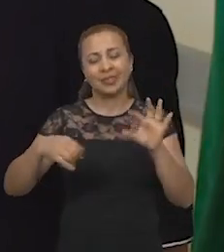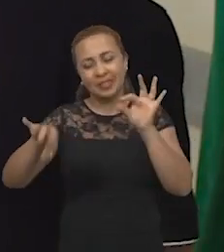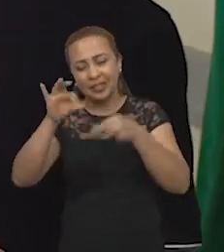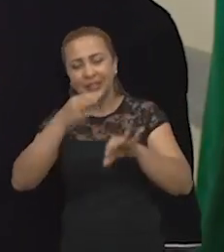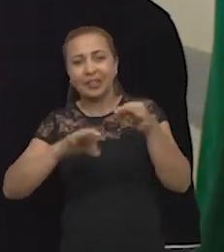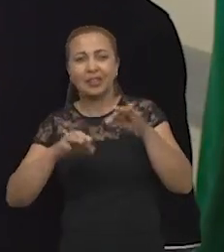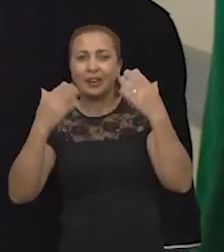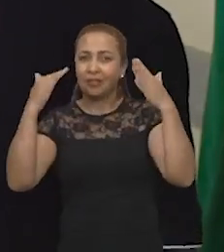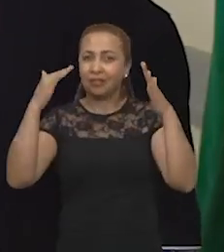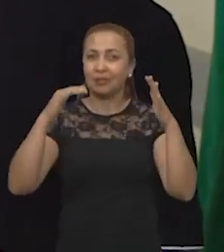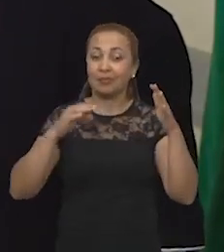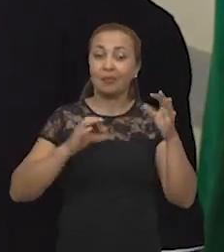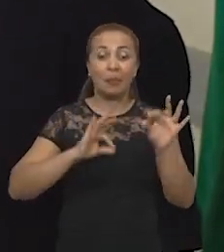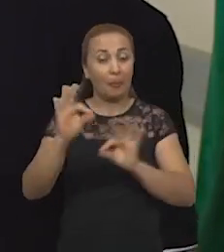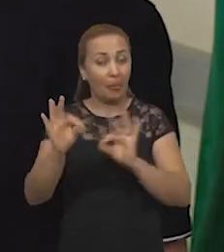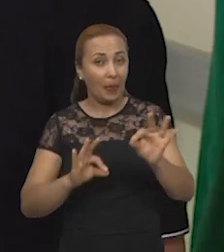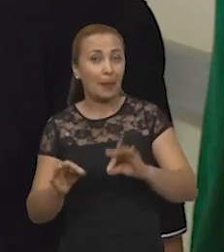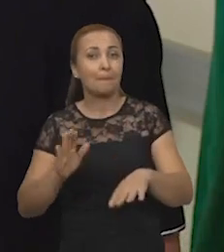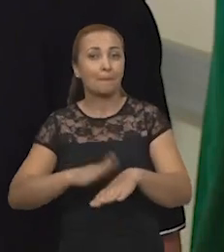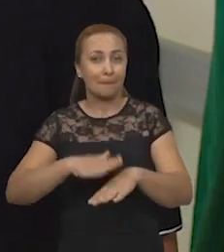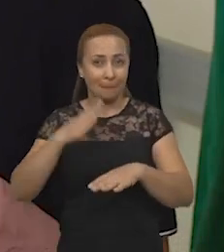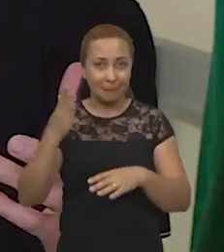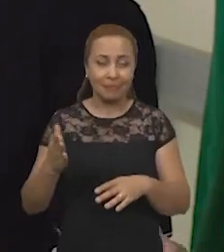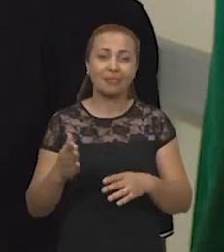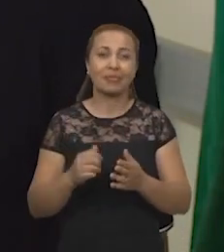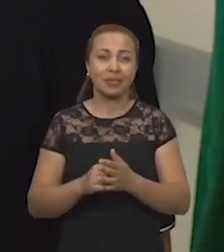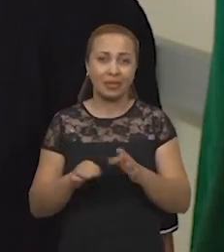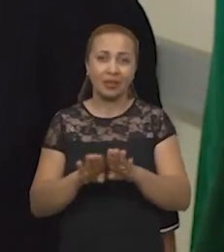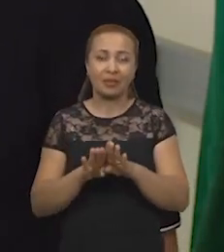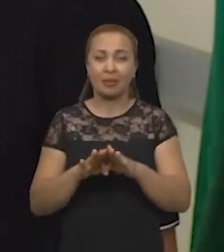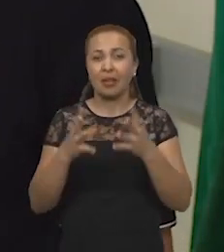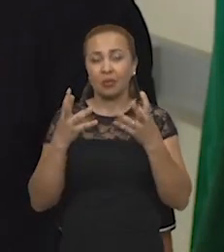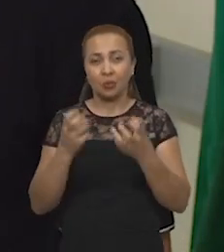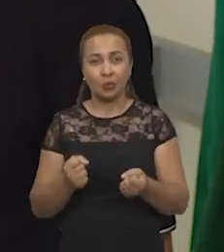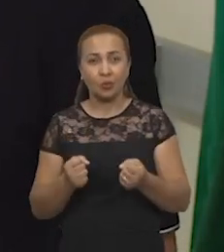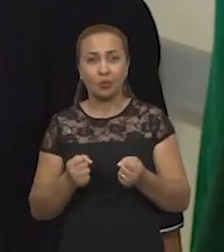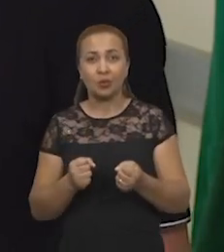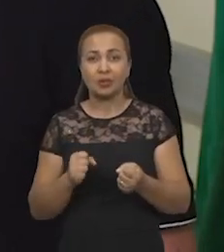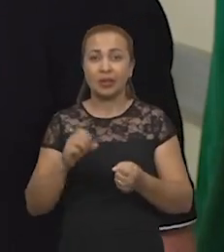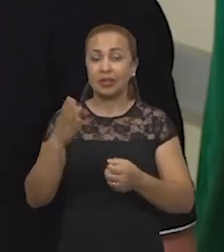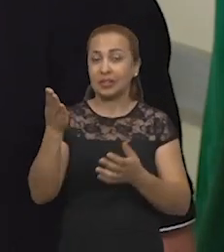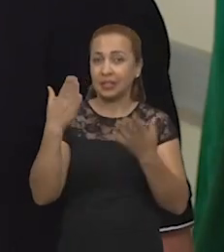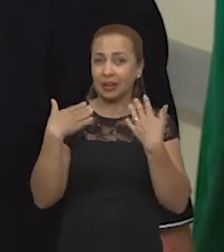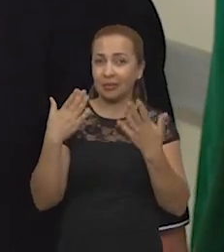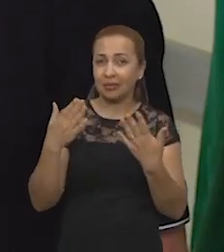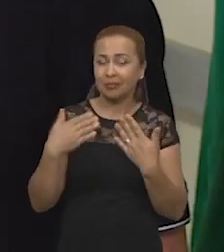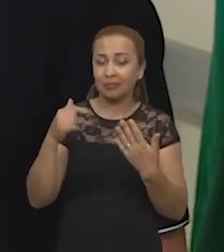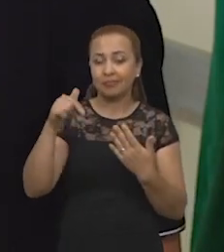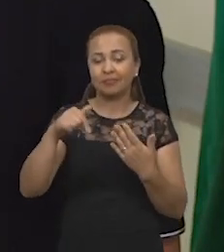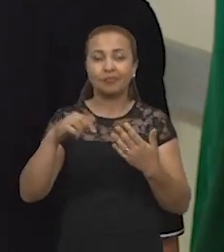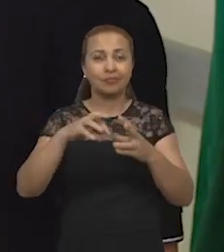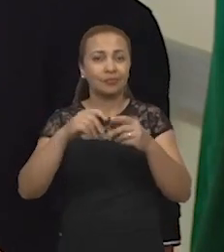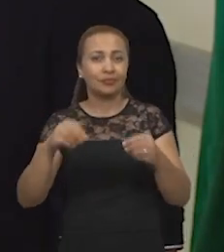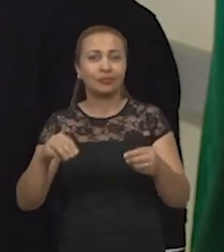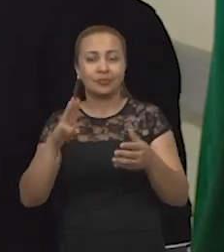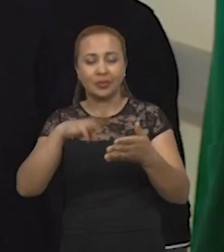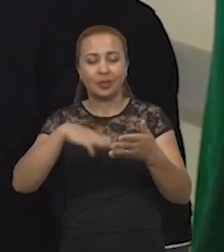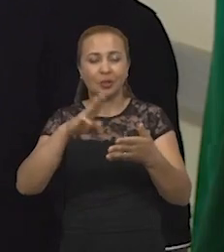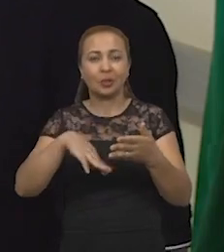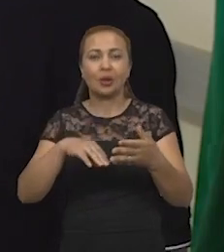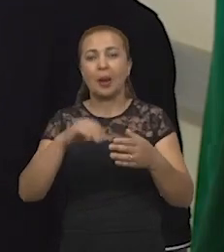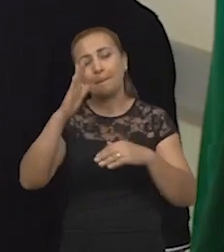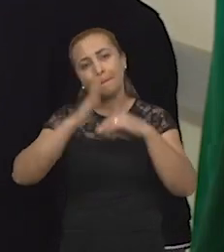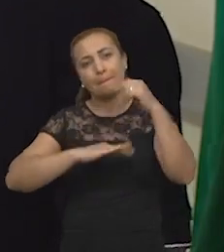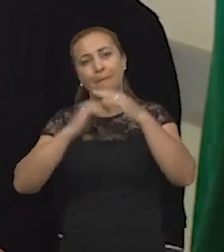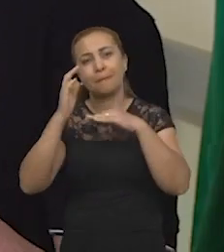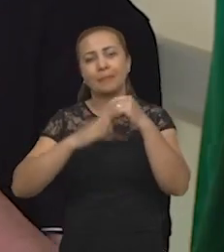caros, um tempo de preparação muito maior, como por exemplo a síntese hidrotermal. E nesse método não. A gente tem essa vantagem